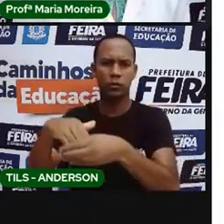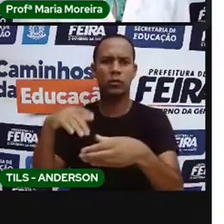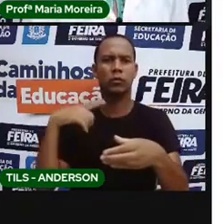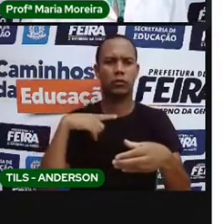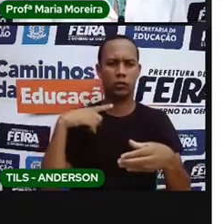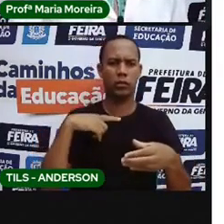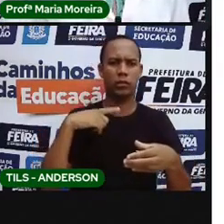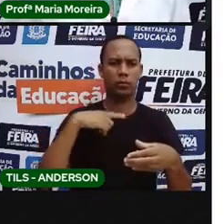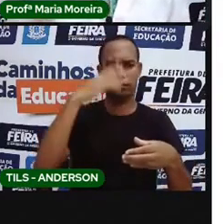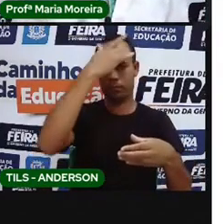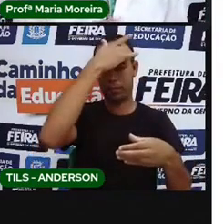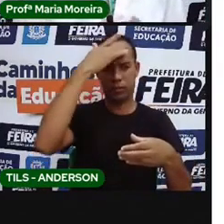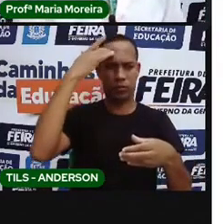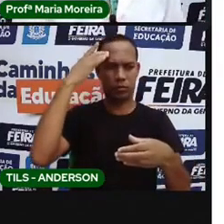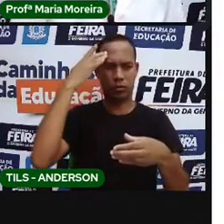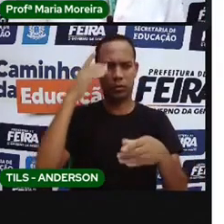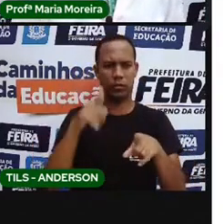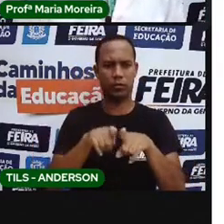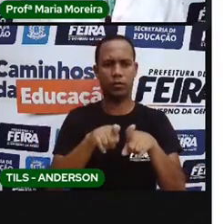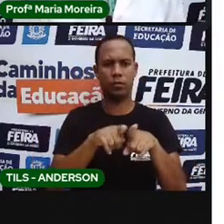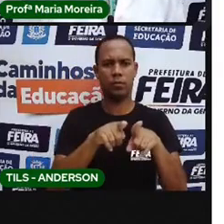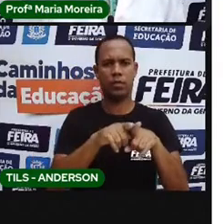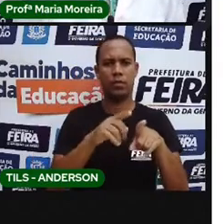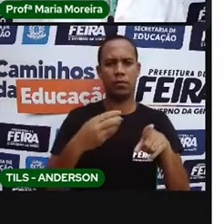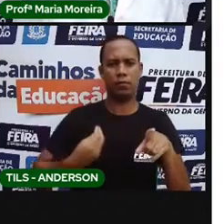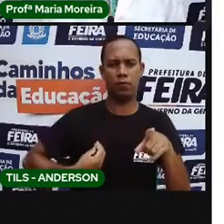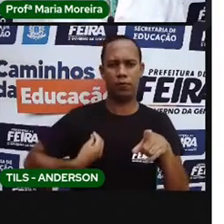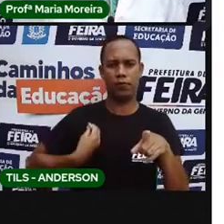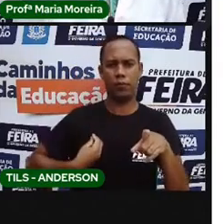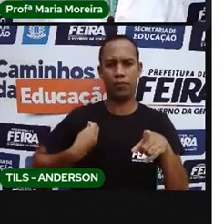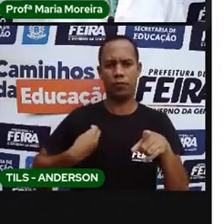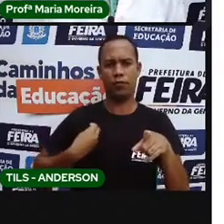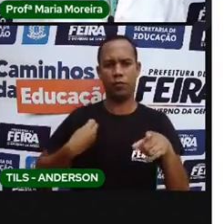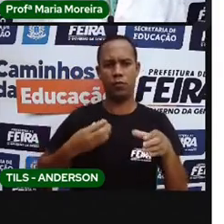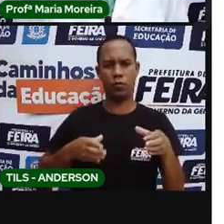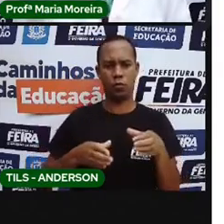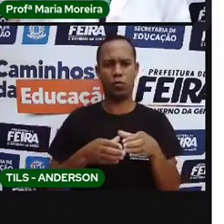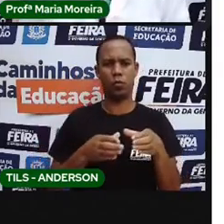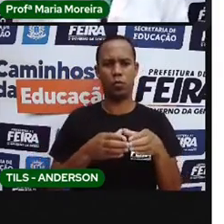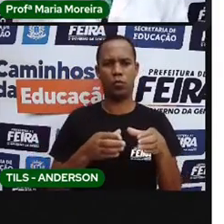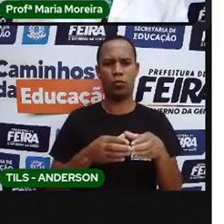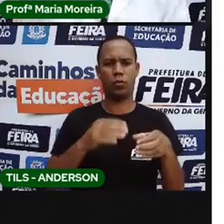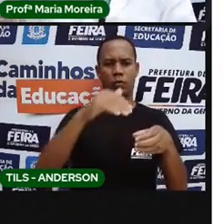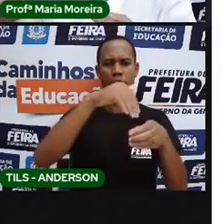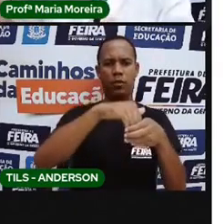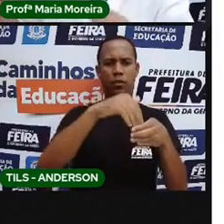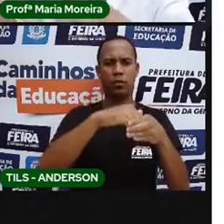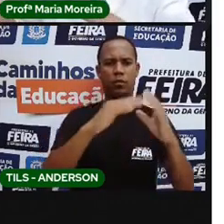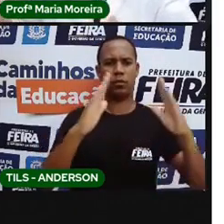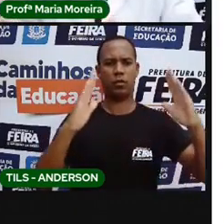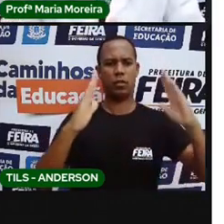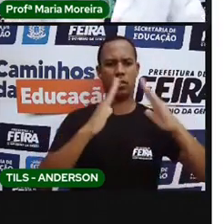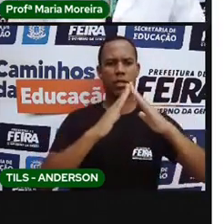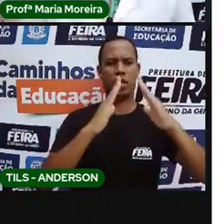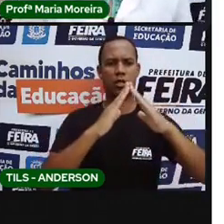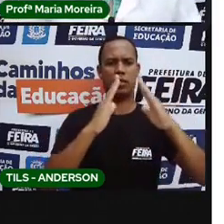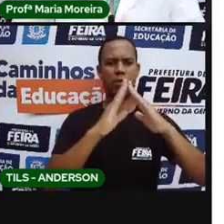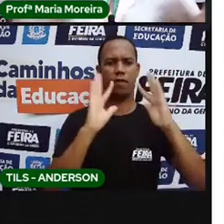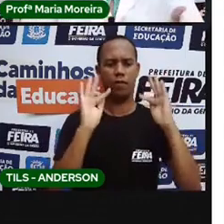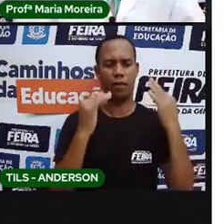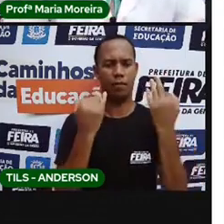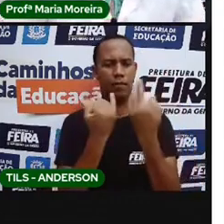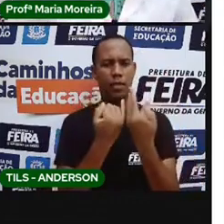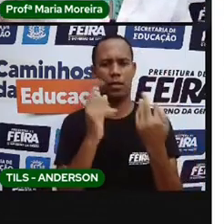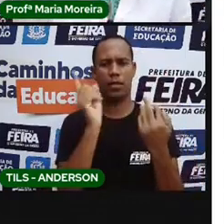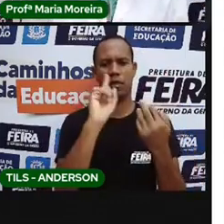as pessoas também convivem em coletividade. Então, a casa não é uma casa por família. Existem